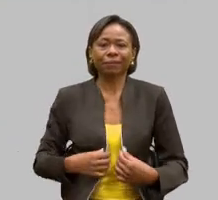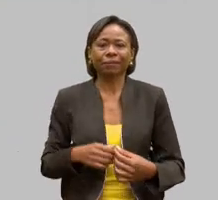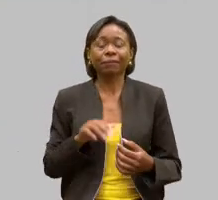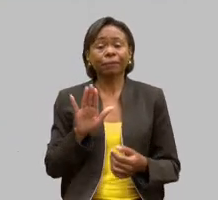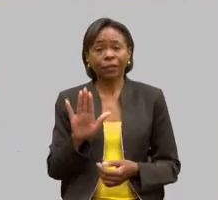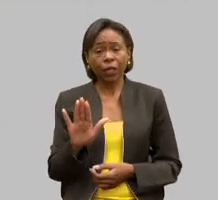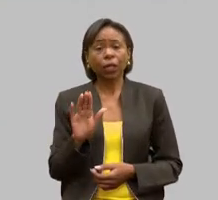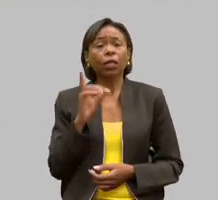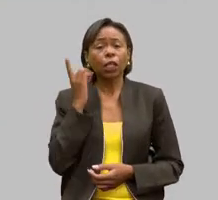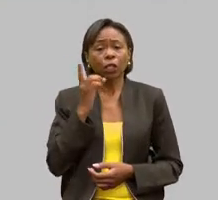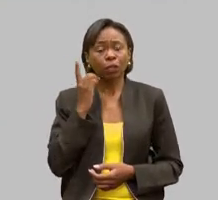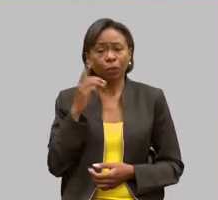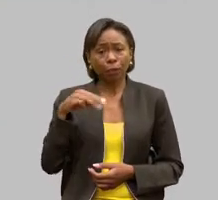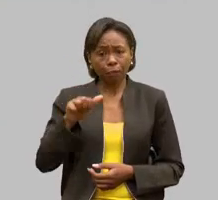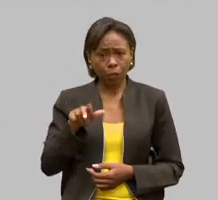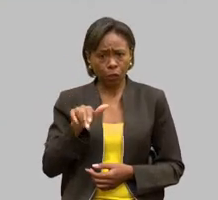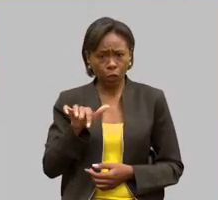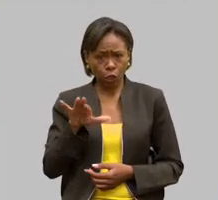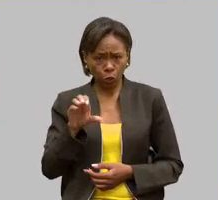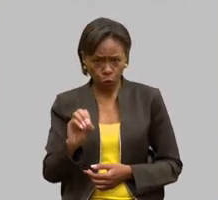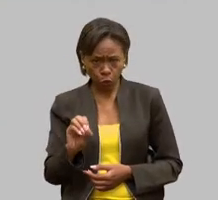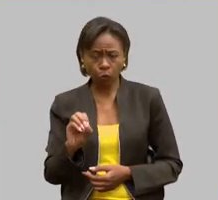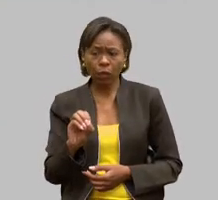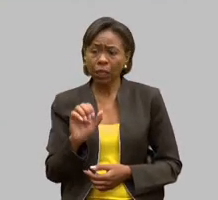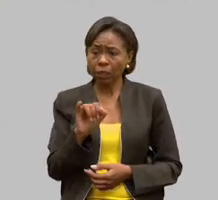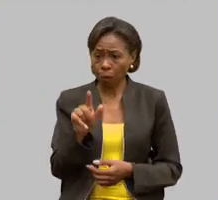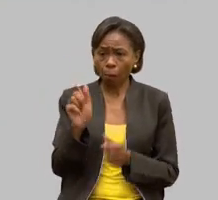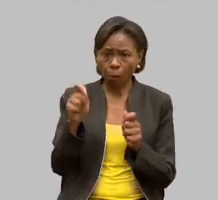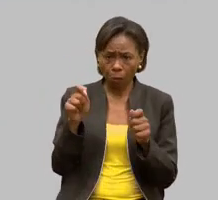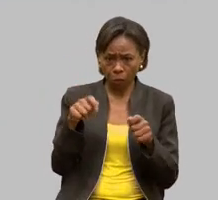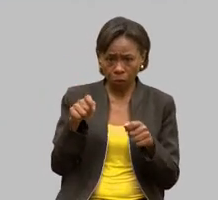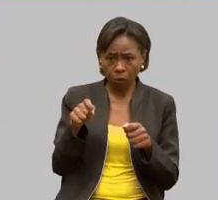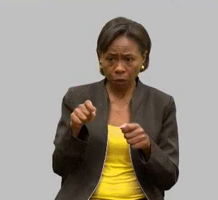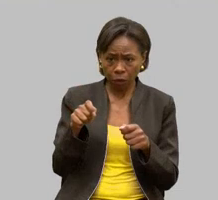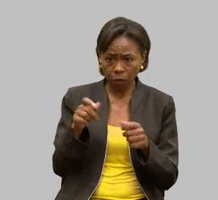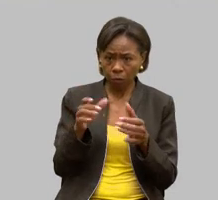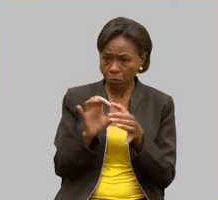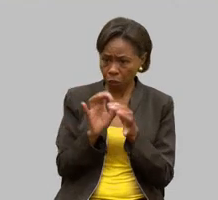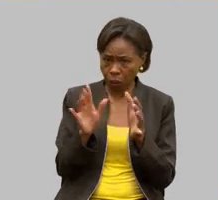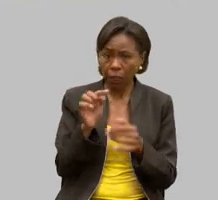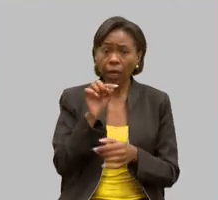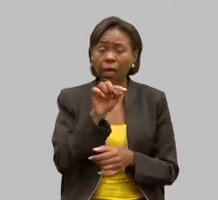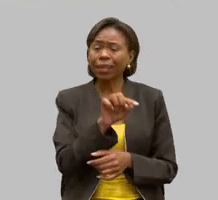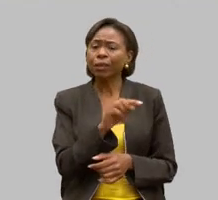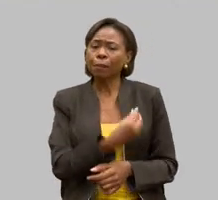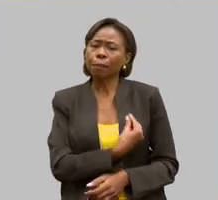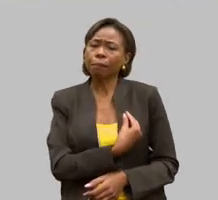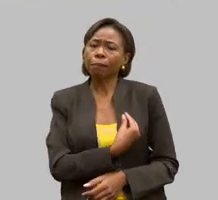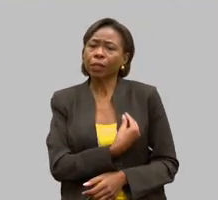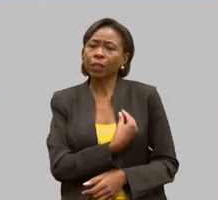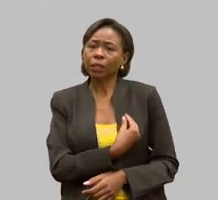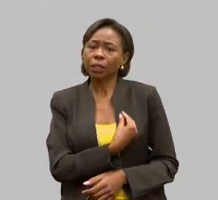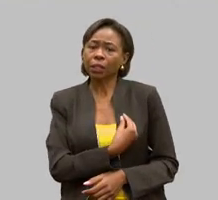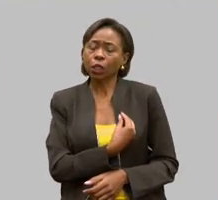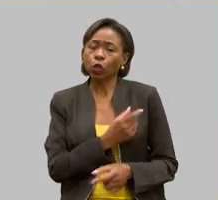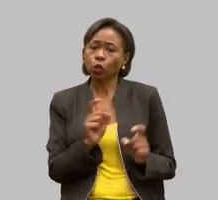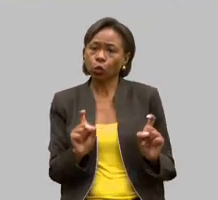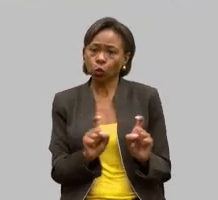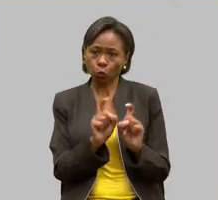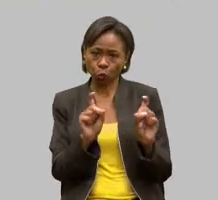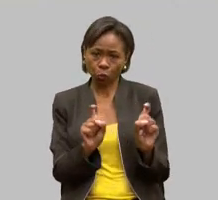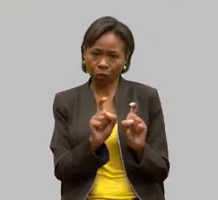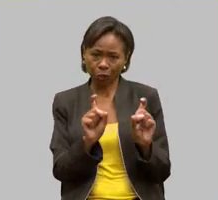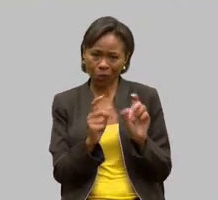nos permitir, está conosco também, pela rede dos computadores, está à